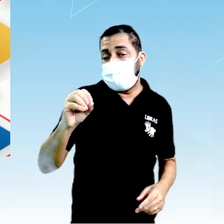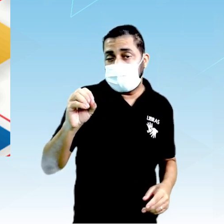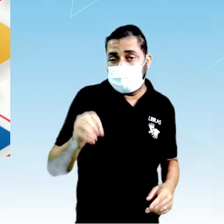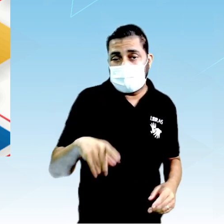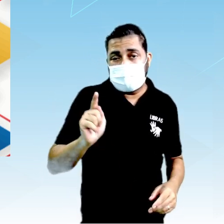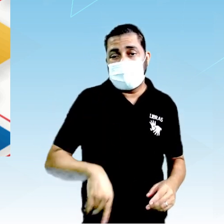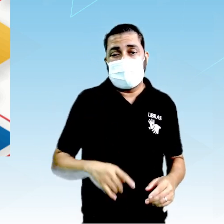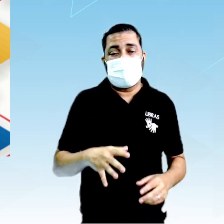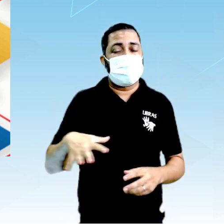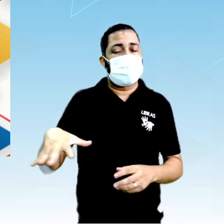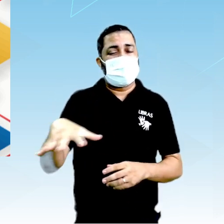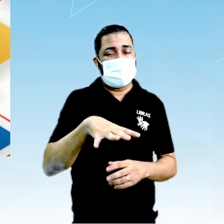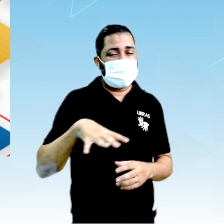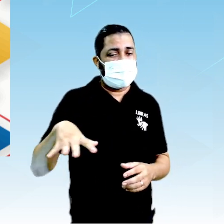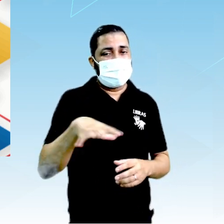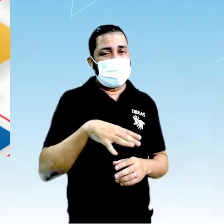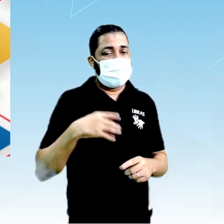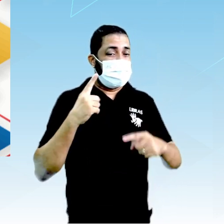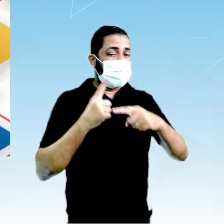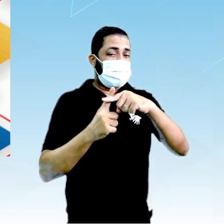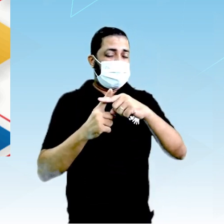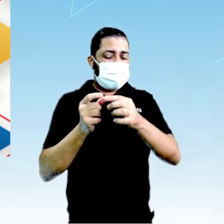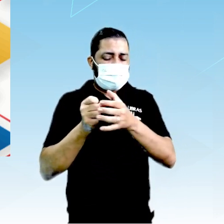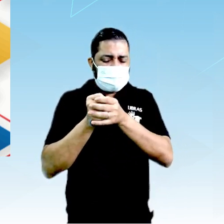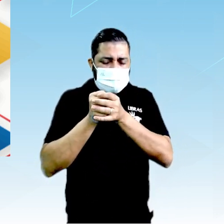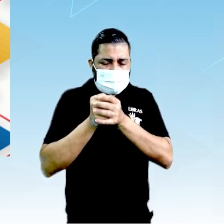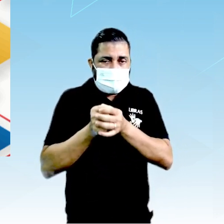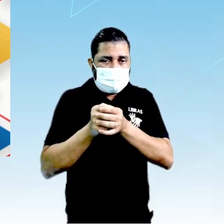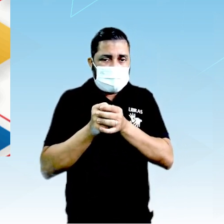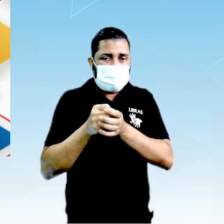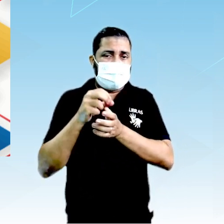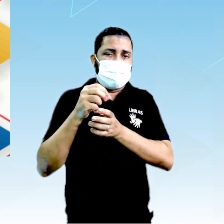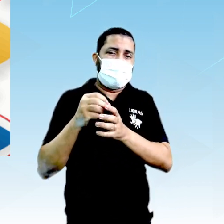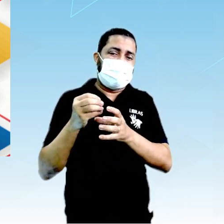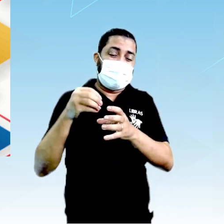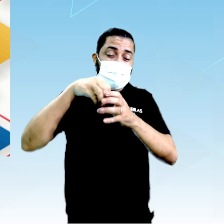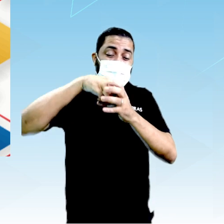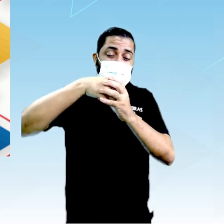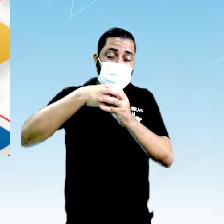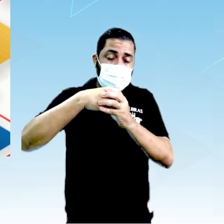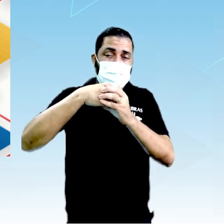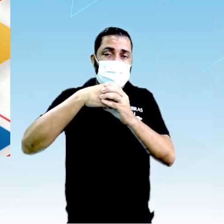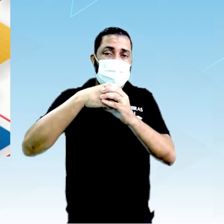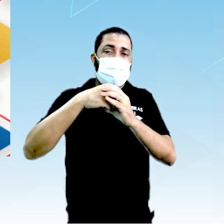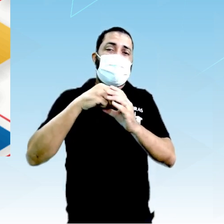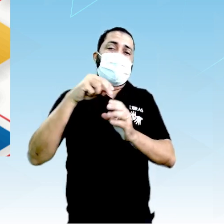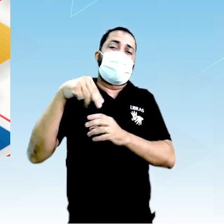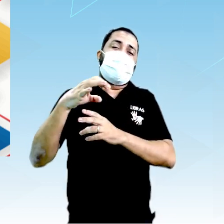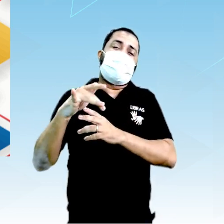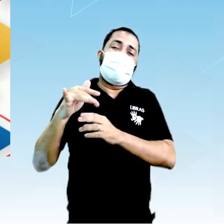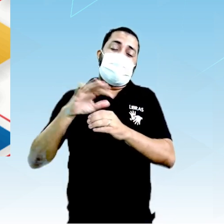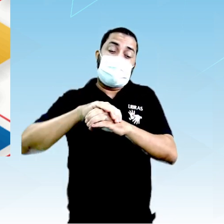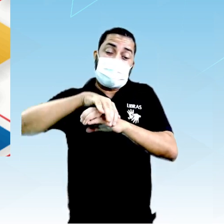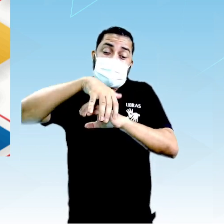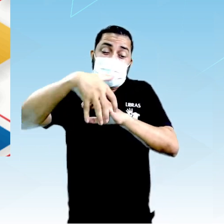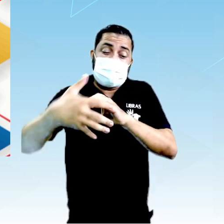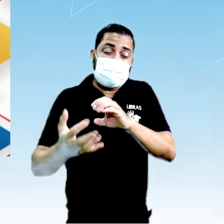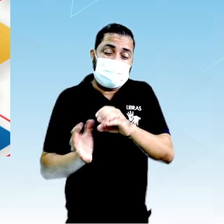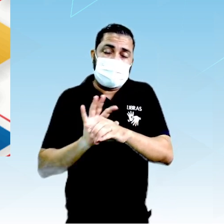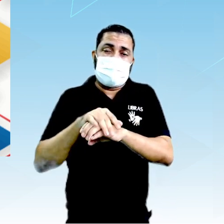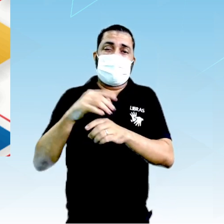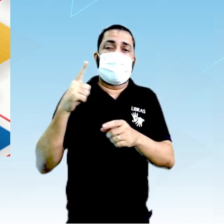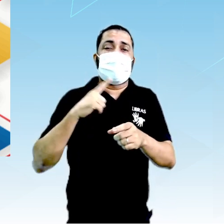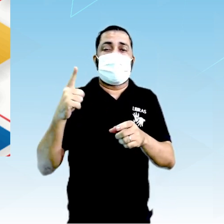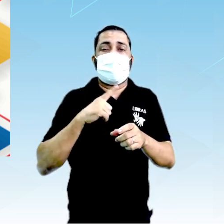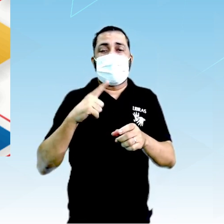uma região positiva bem pequenininha, chamada núcleo, e ao redor desse núcleo eu tenho as cargas